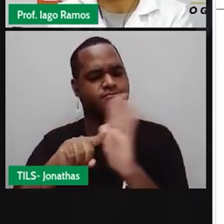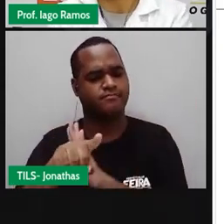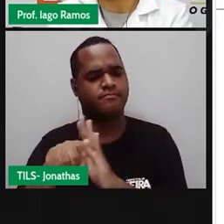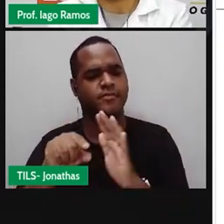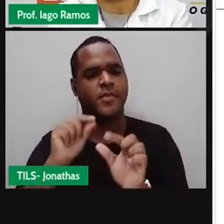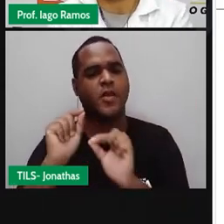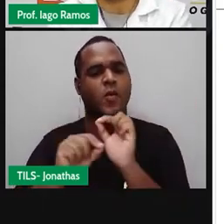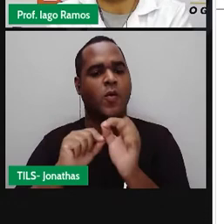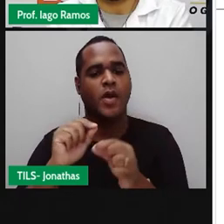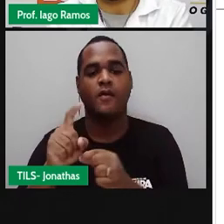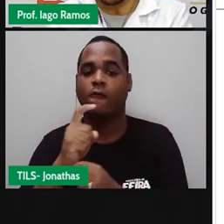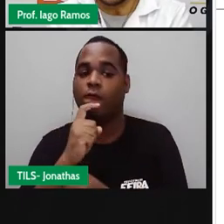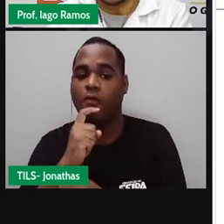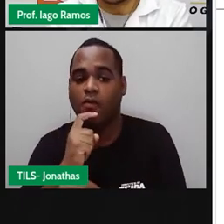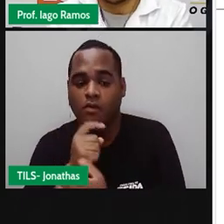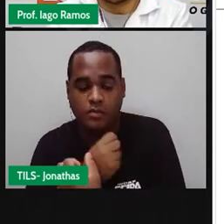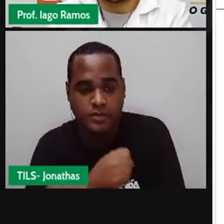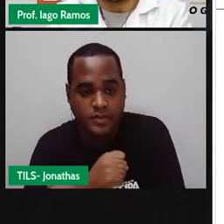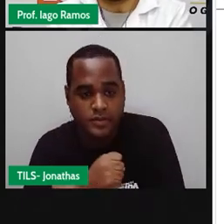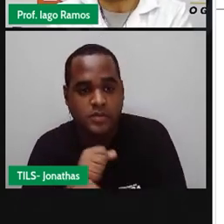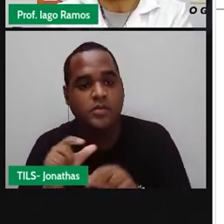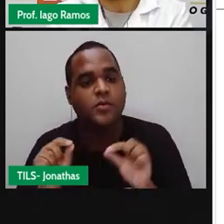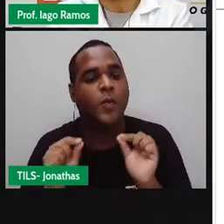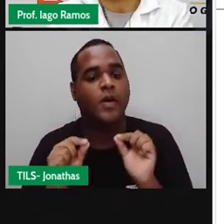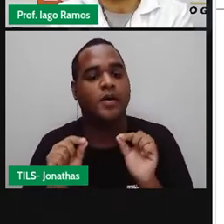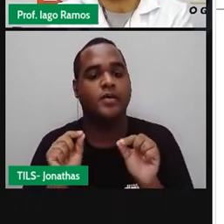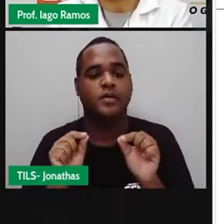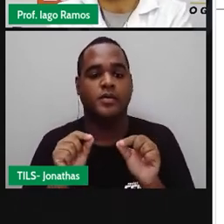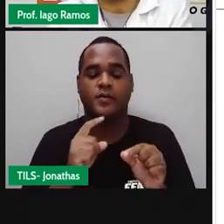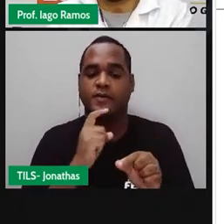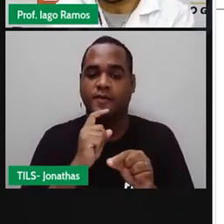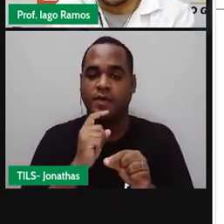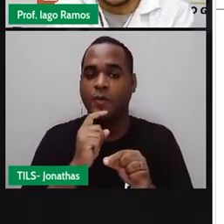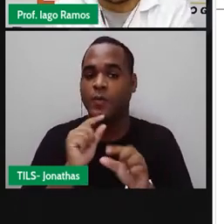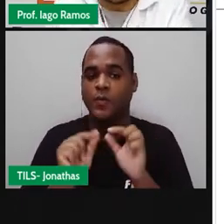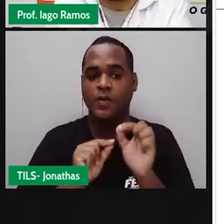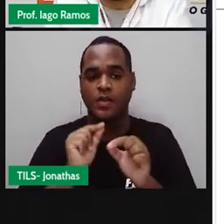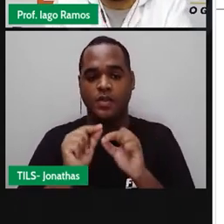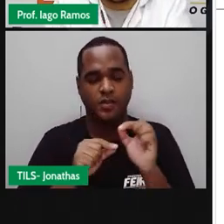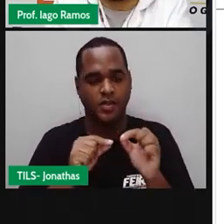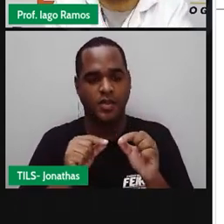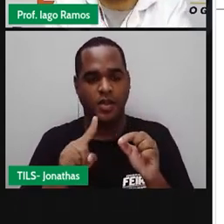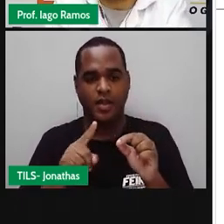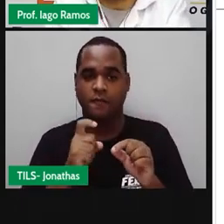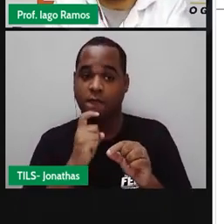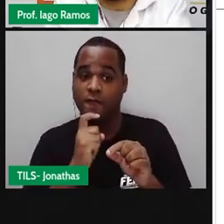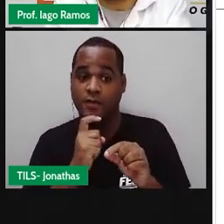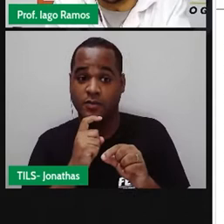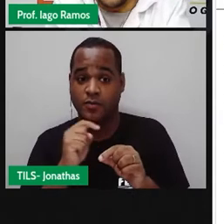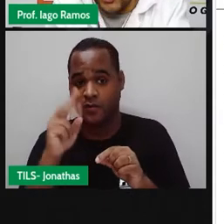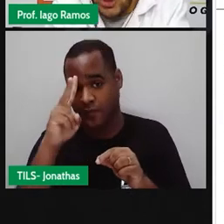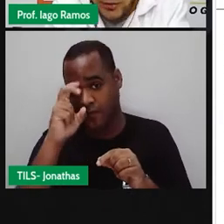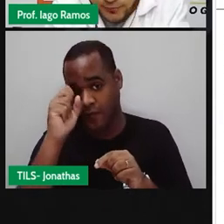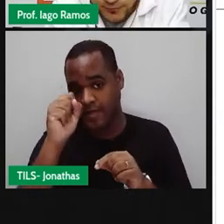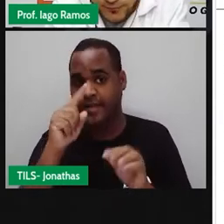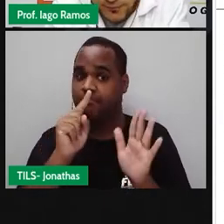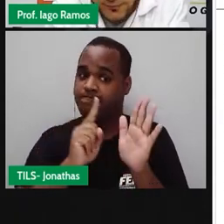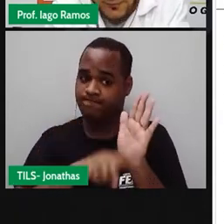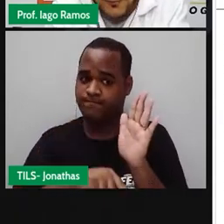onde é que está mais frio? Aonde estiver mais frio, a temperatura está menor.